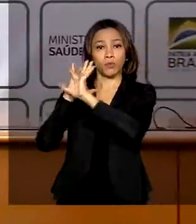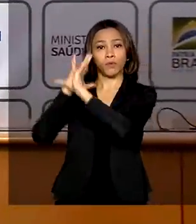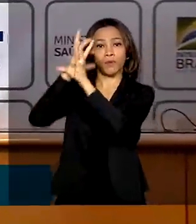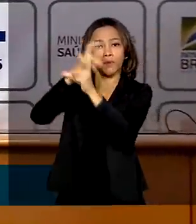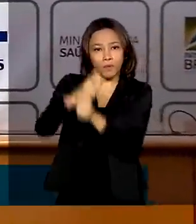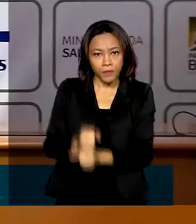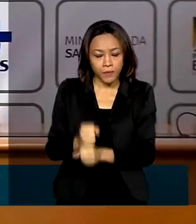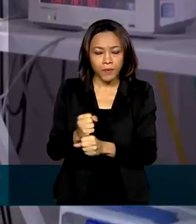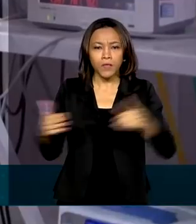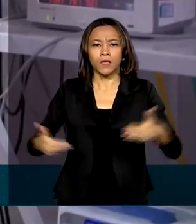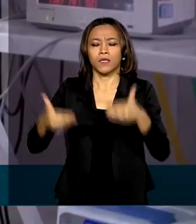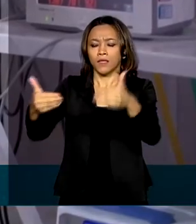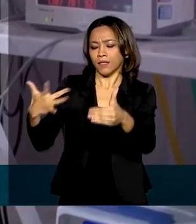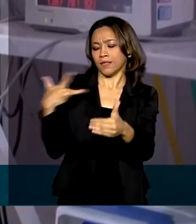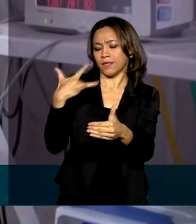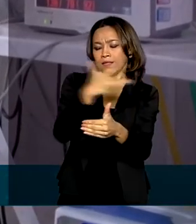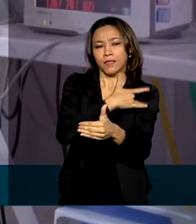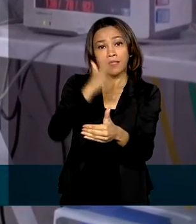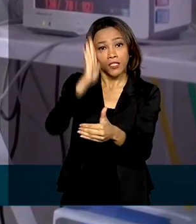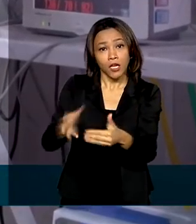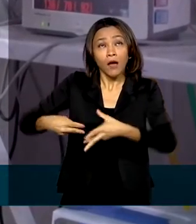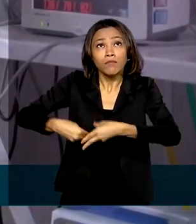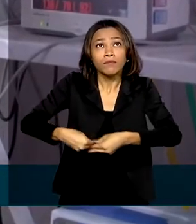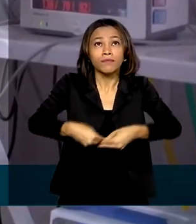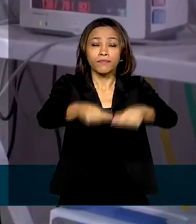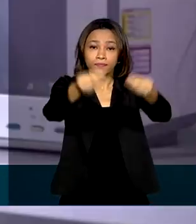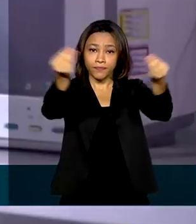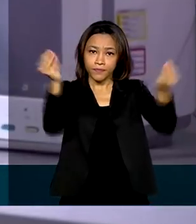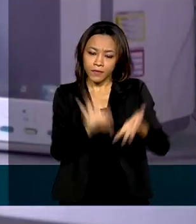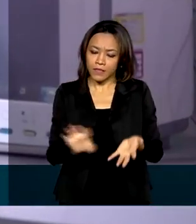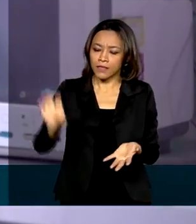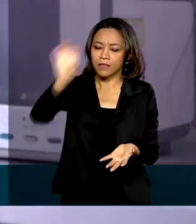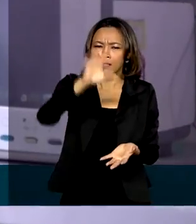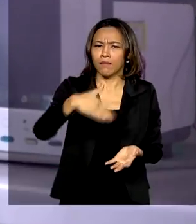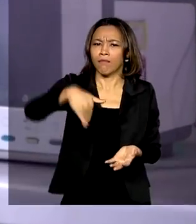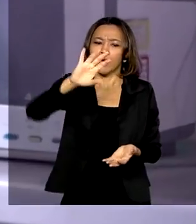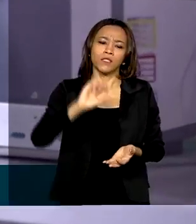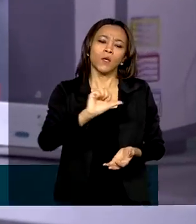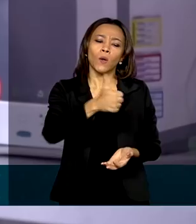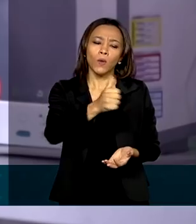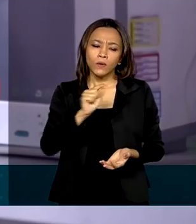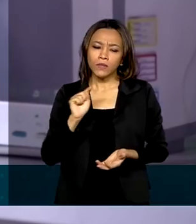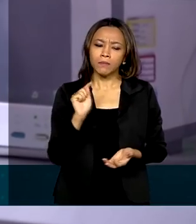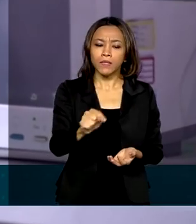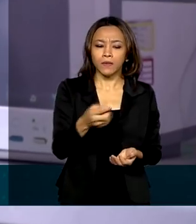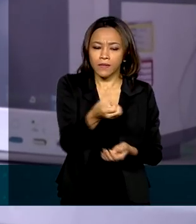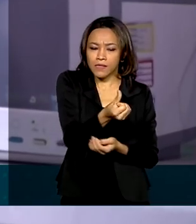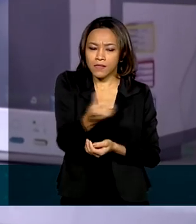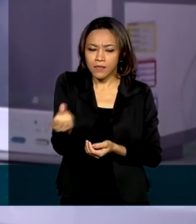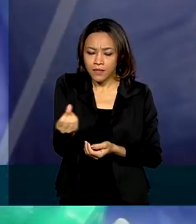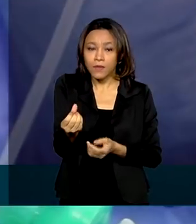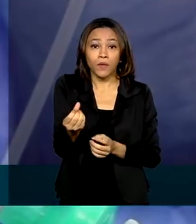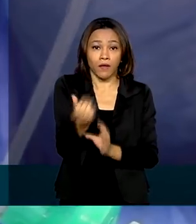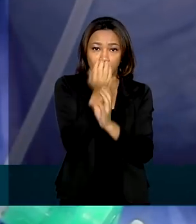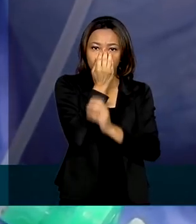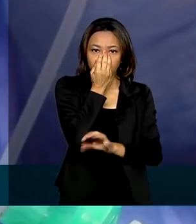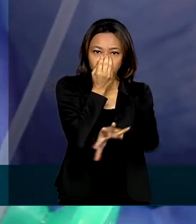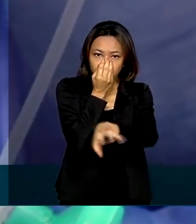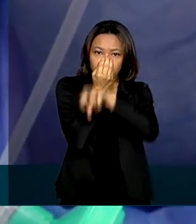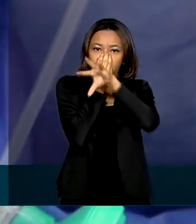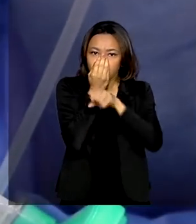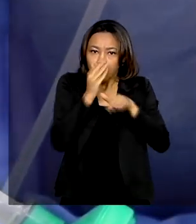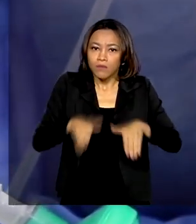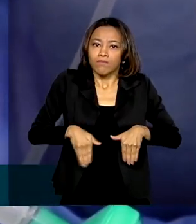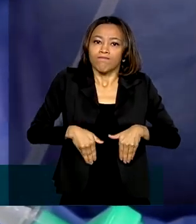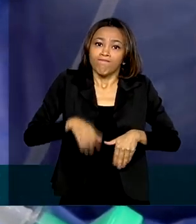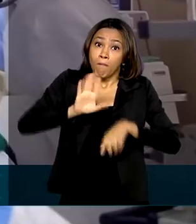Saúde revela que foram enviados aos estados mais de 11 mil e 600 ventiladores pulmonares. Mais de